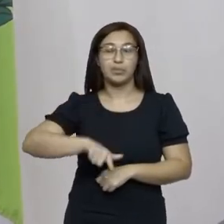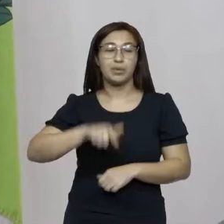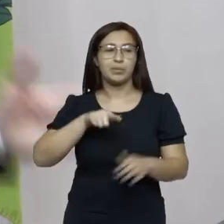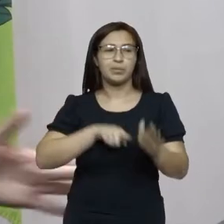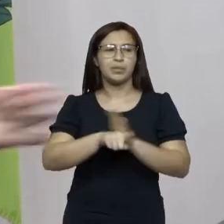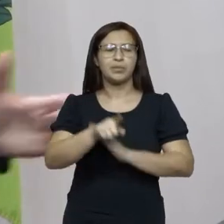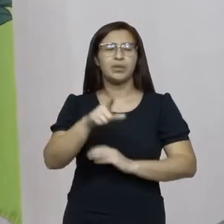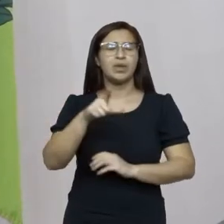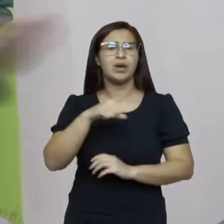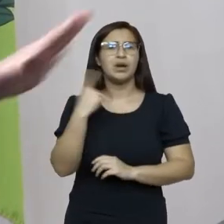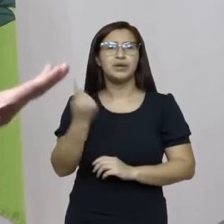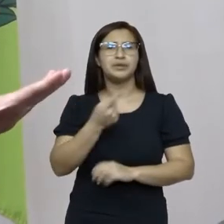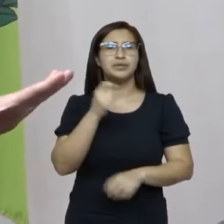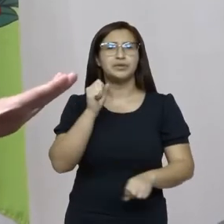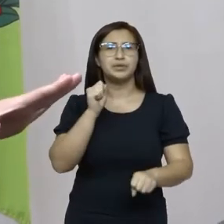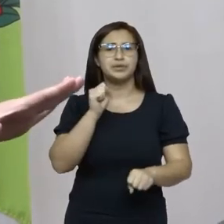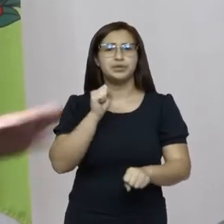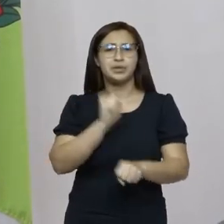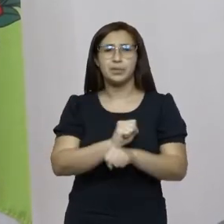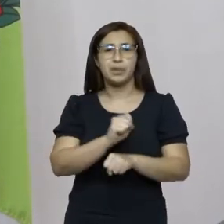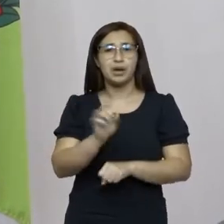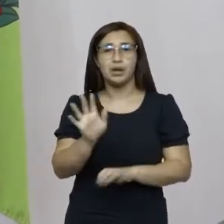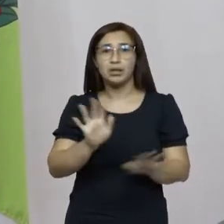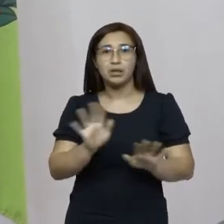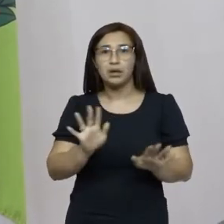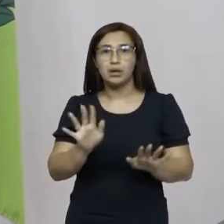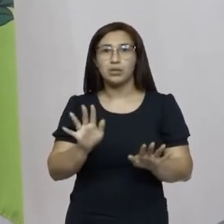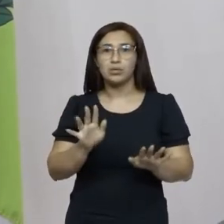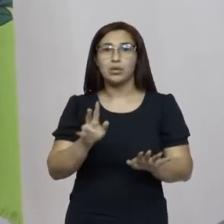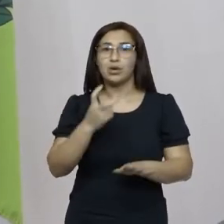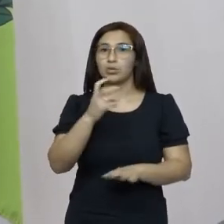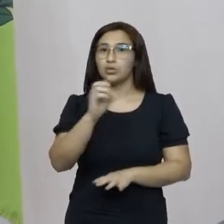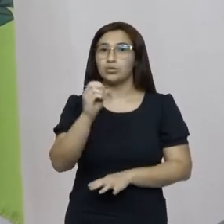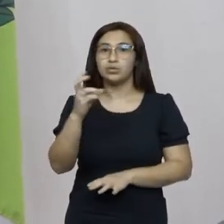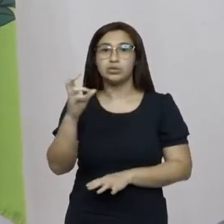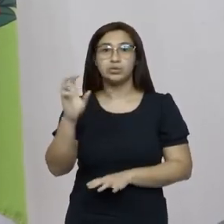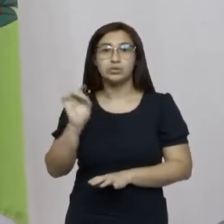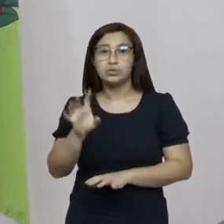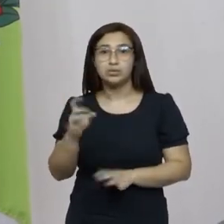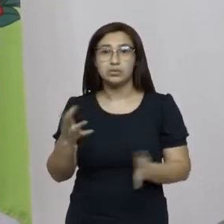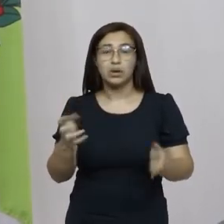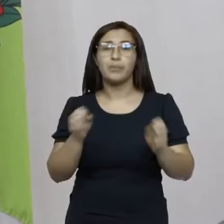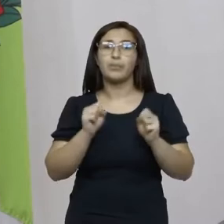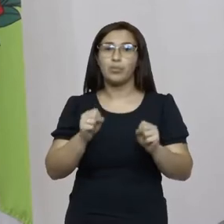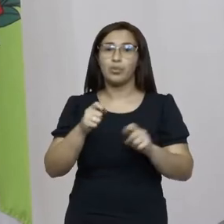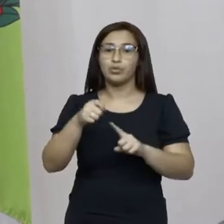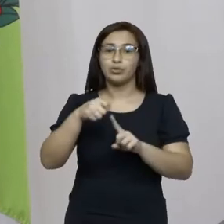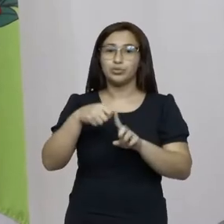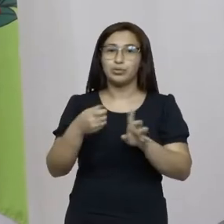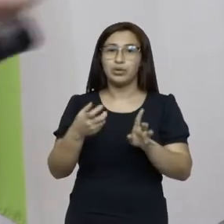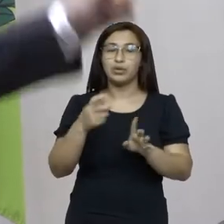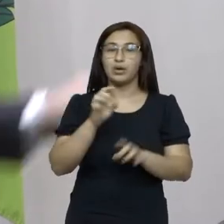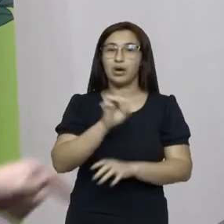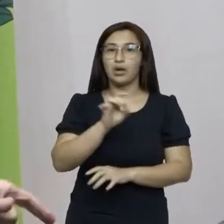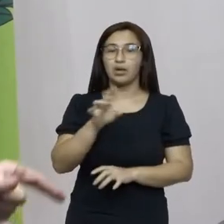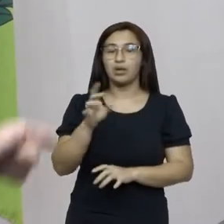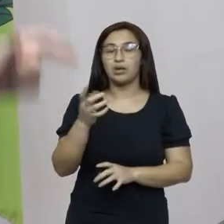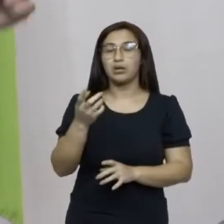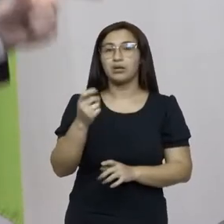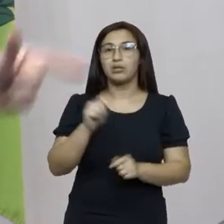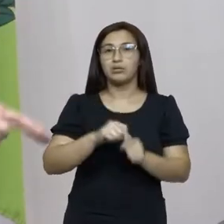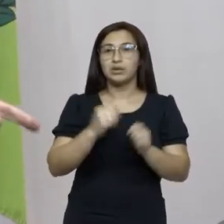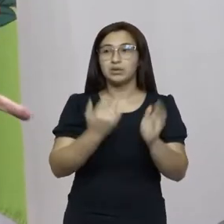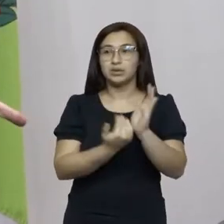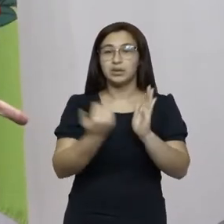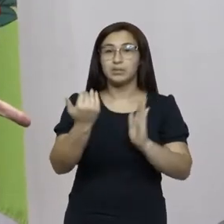vamos parar sim para é 250 só ou seja eles têm capacidade de fazer 400 fizeram 400 tiveram glosado